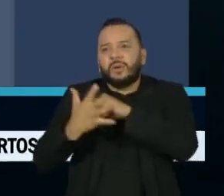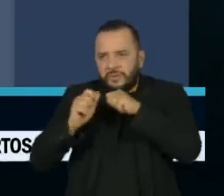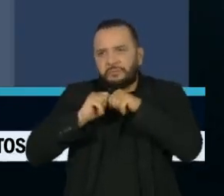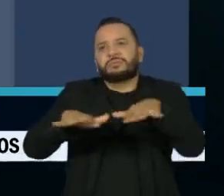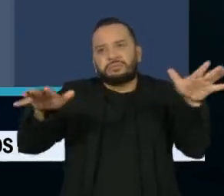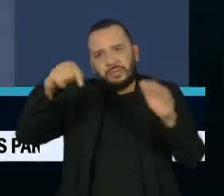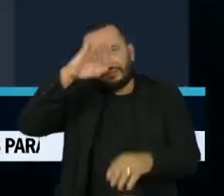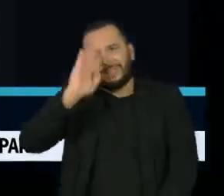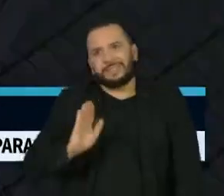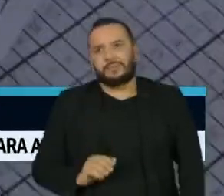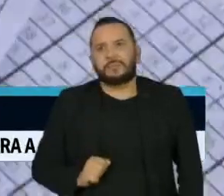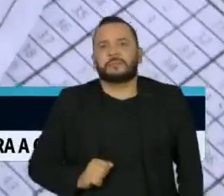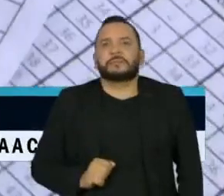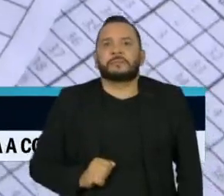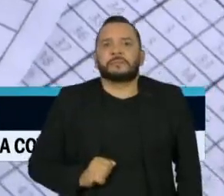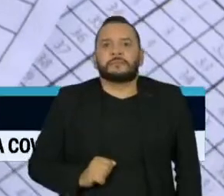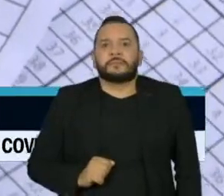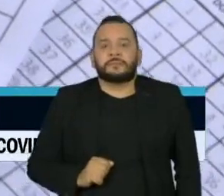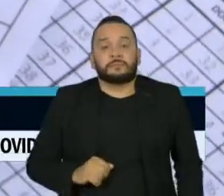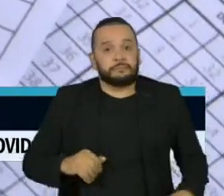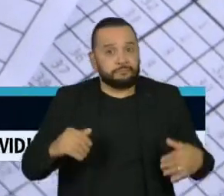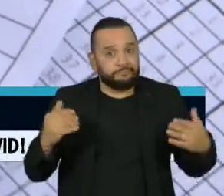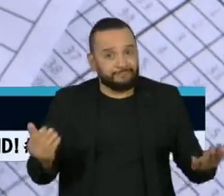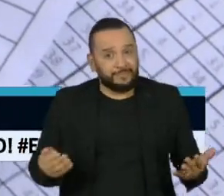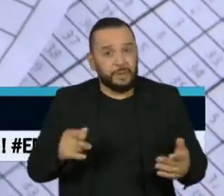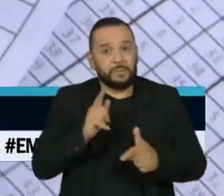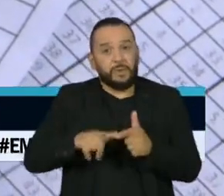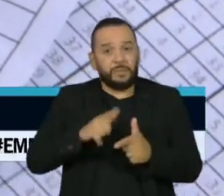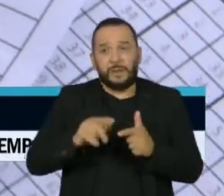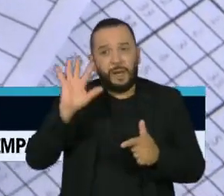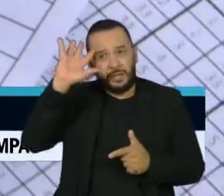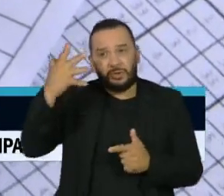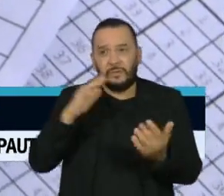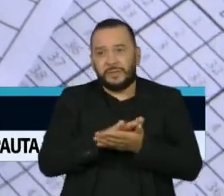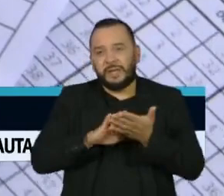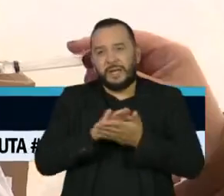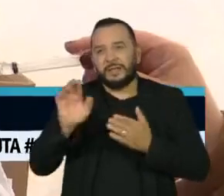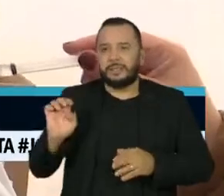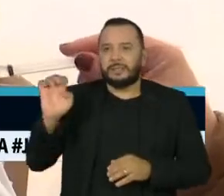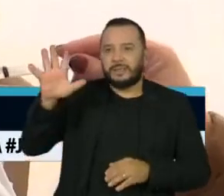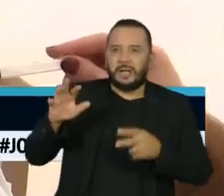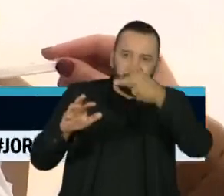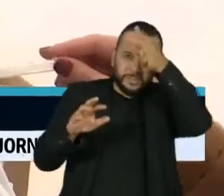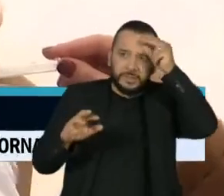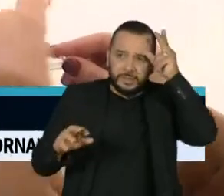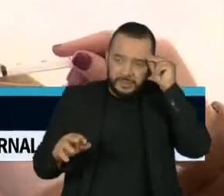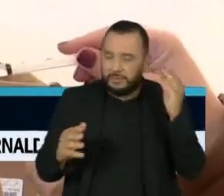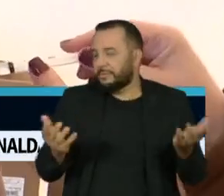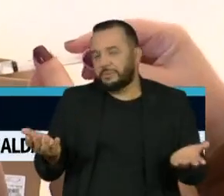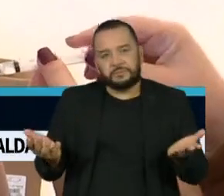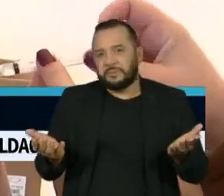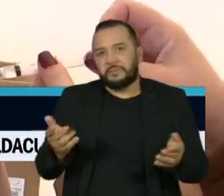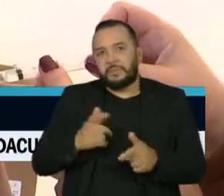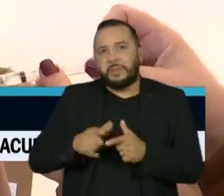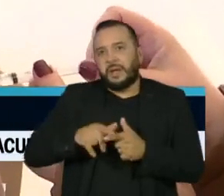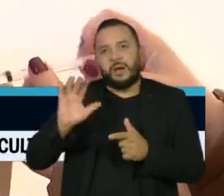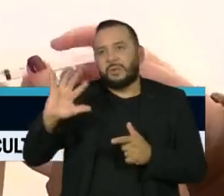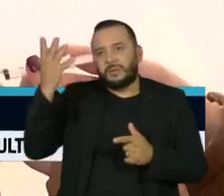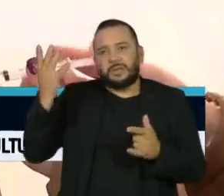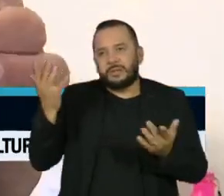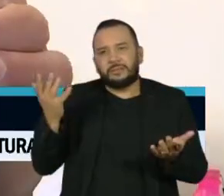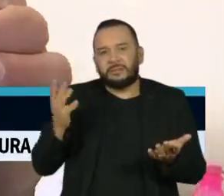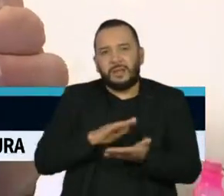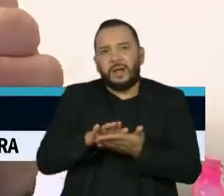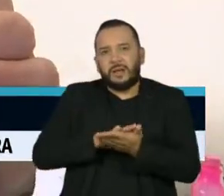-19 no país. Enquanto o embrólio não se resolve, estados e municípios, a exemplo do que acontece desde o início da